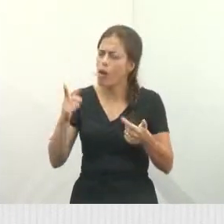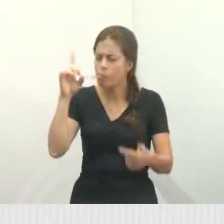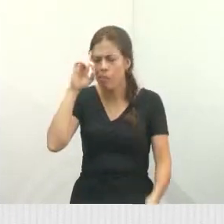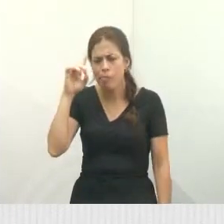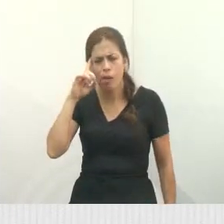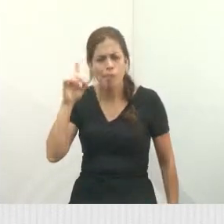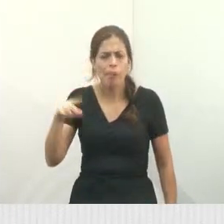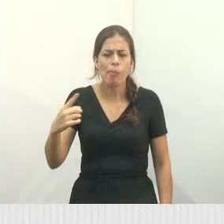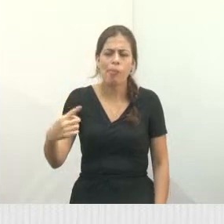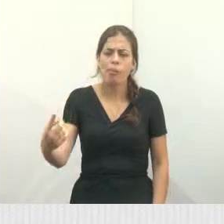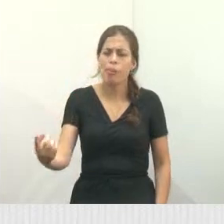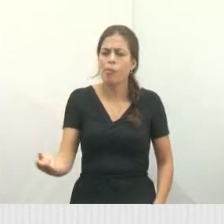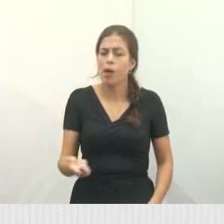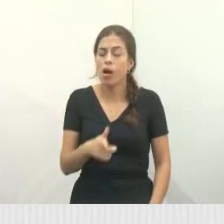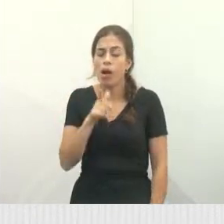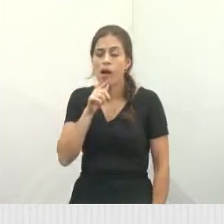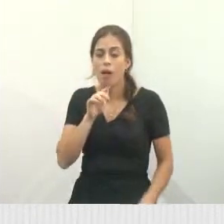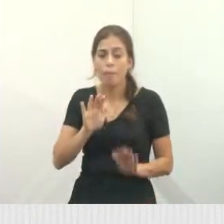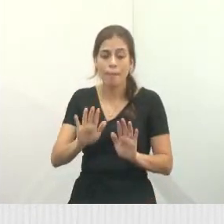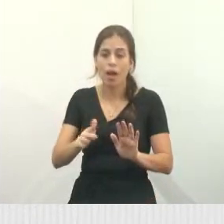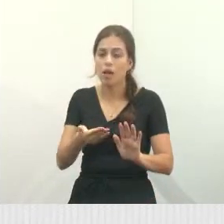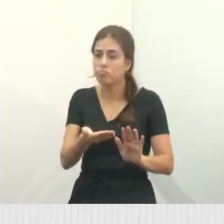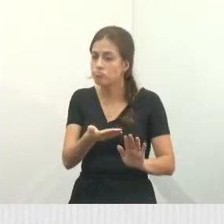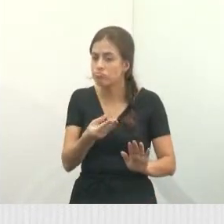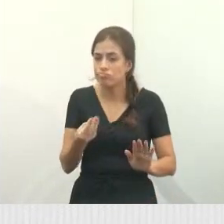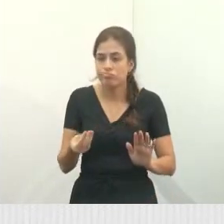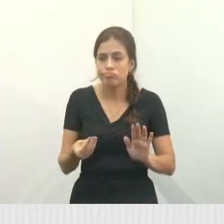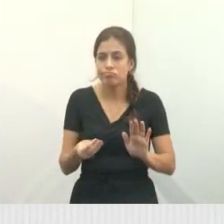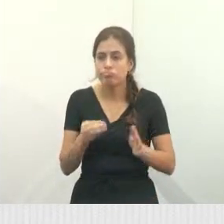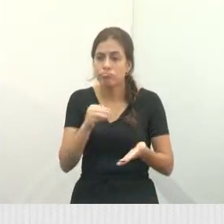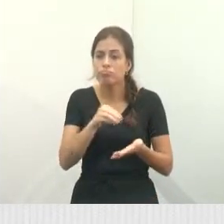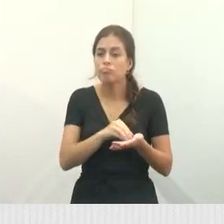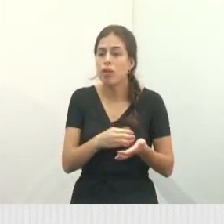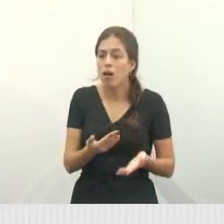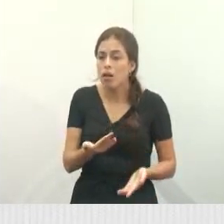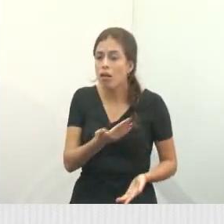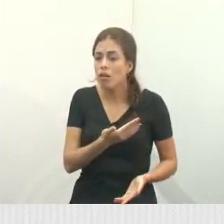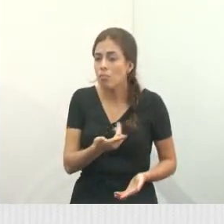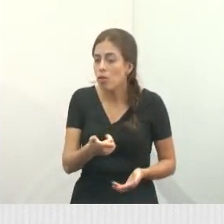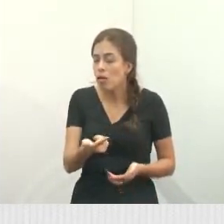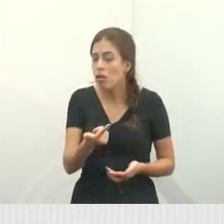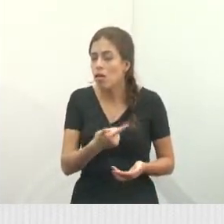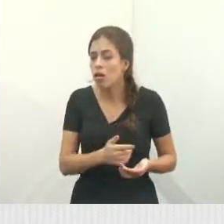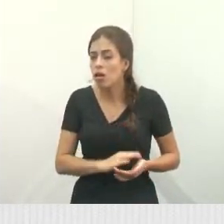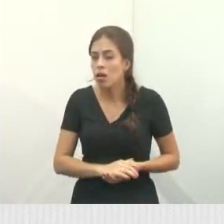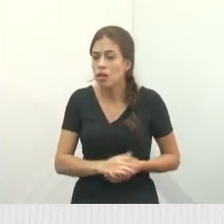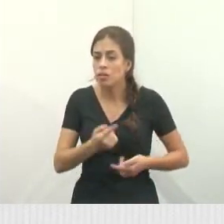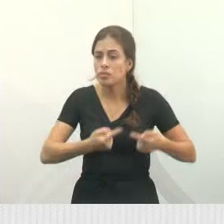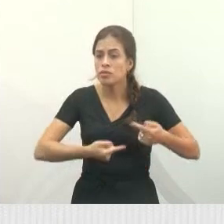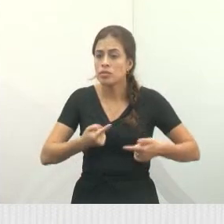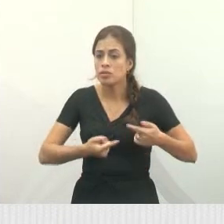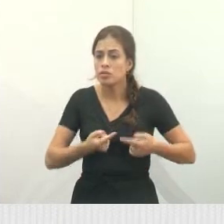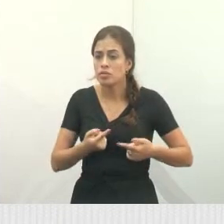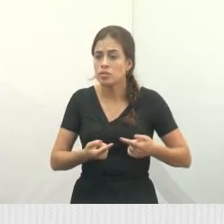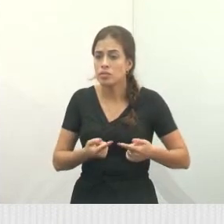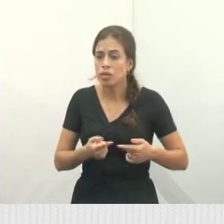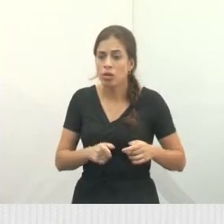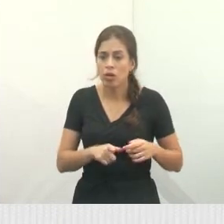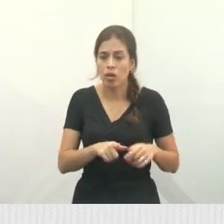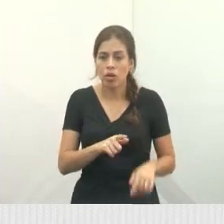sobre águas paradas. E aqui é um dos motivos que eu também vou estar falando a respeito dessa obstrução. Olha aqui. lá.